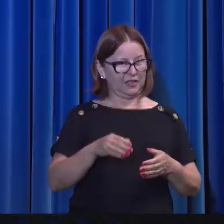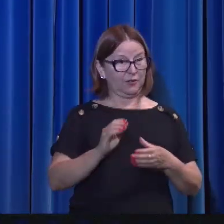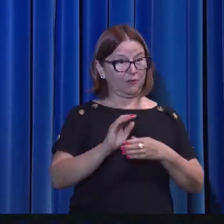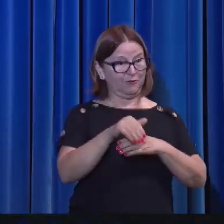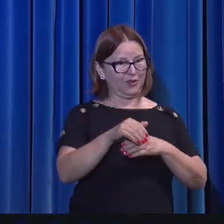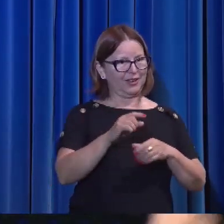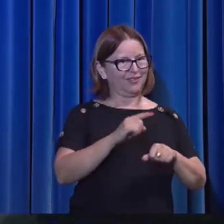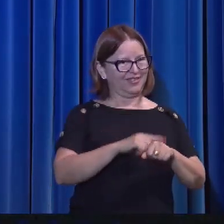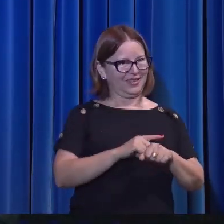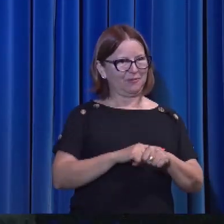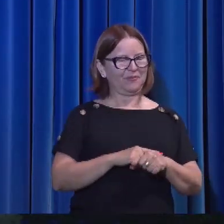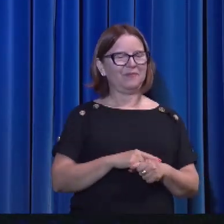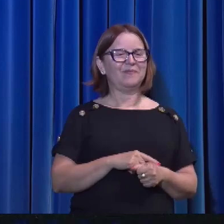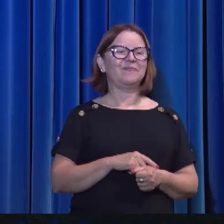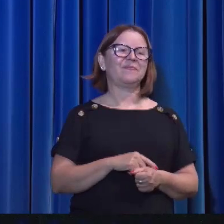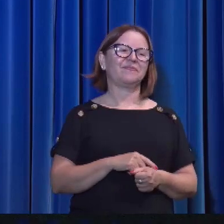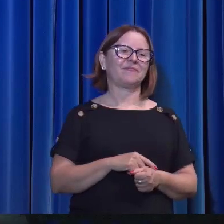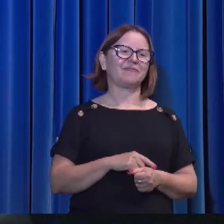ressuscitado.